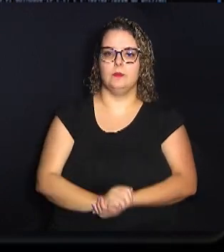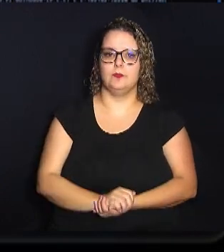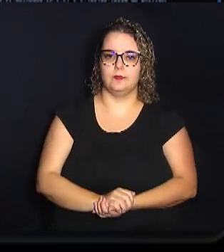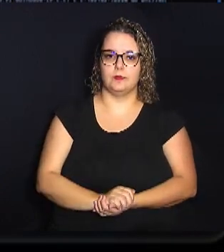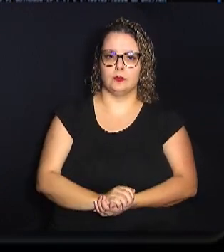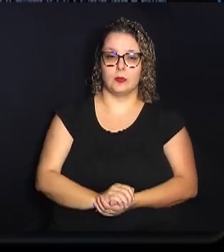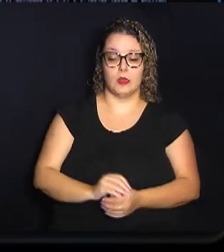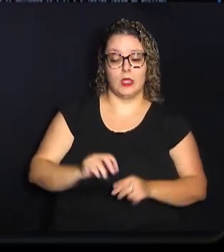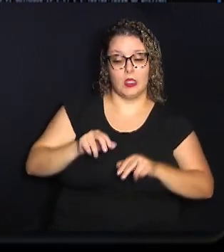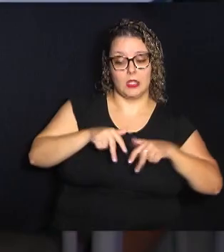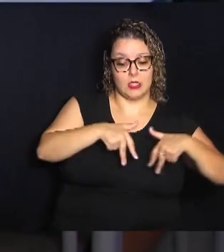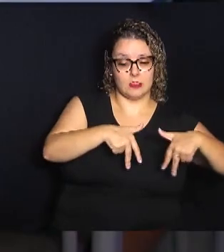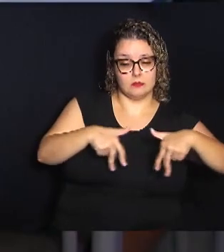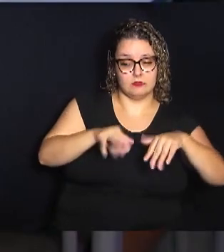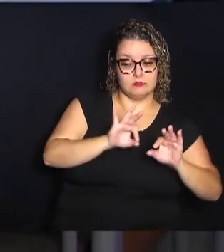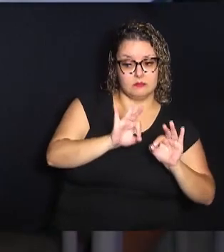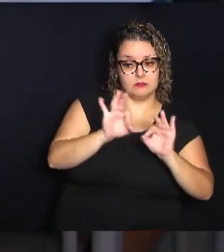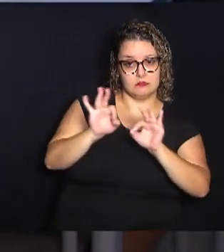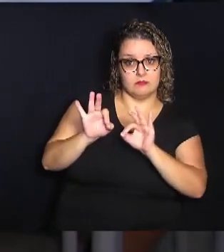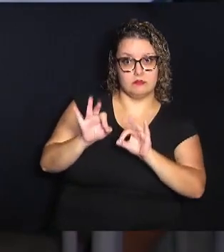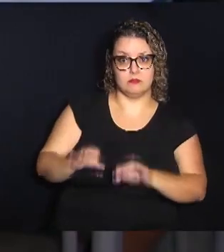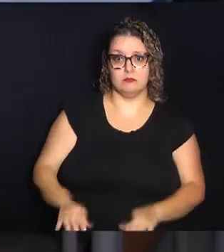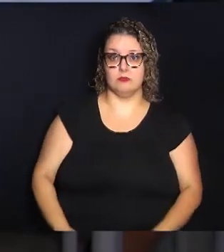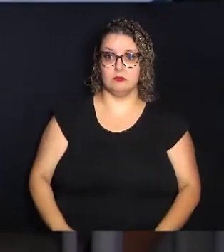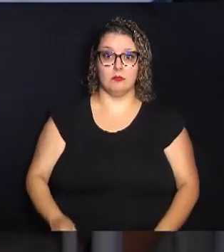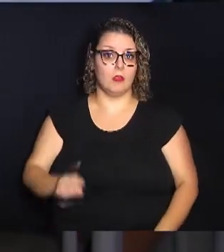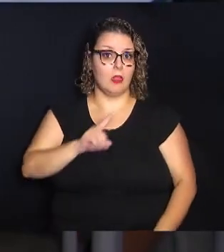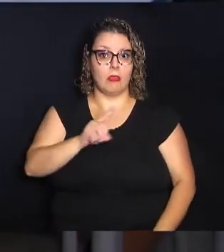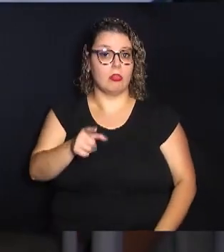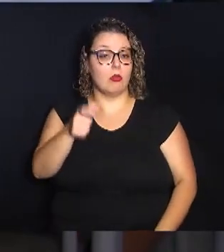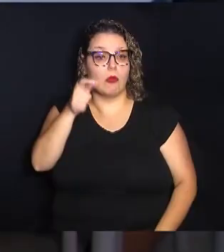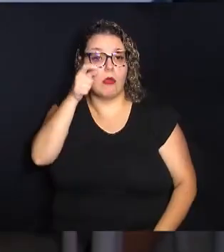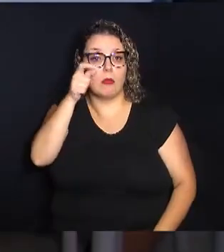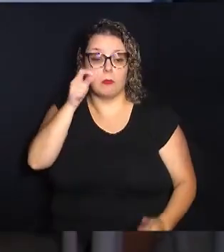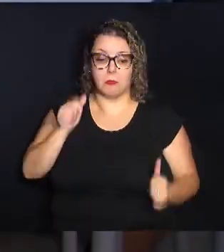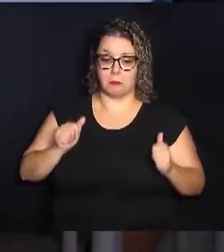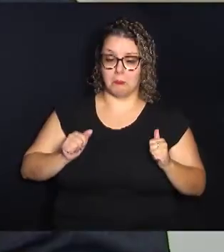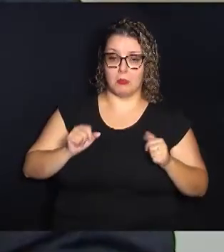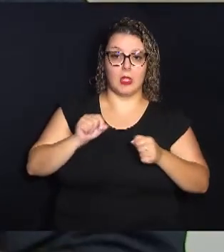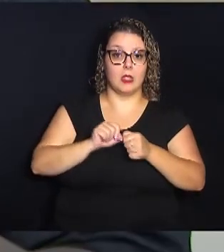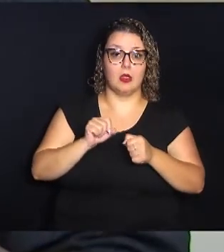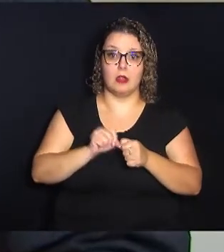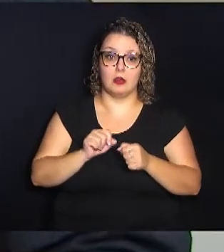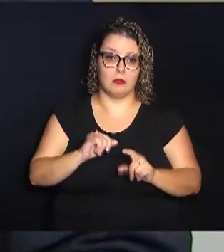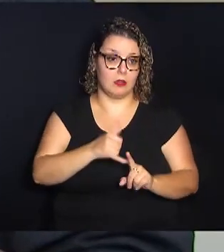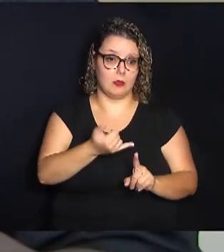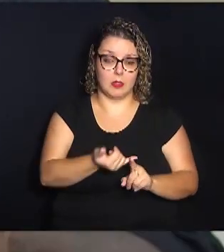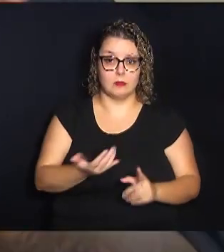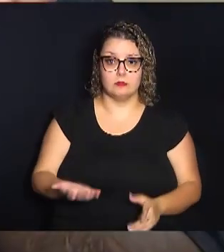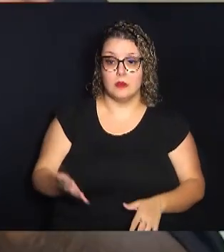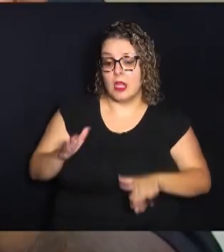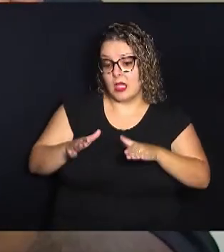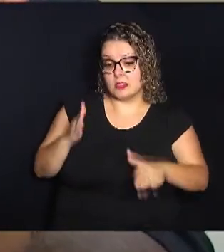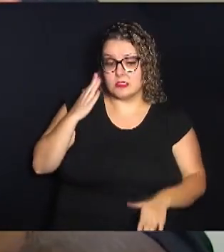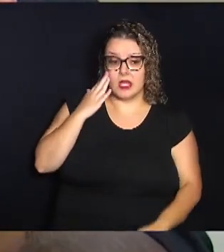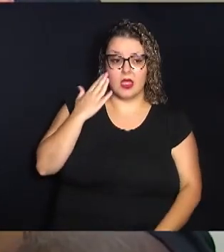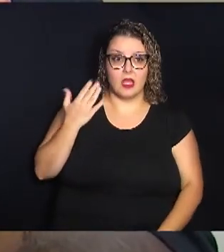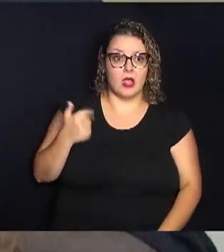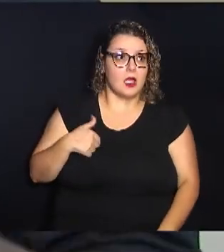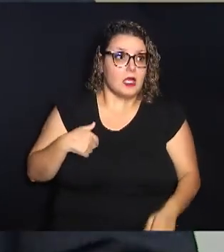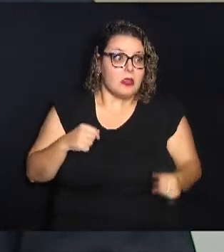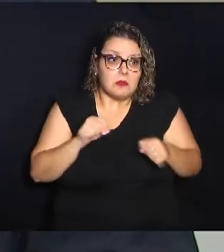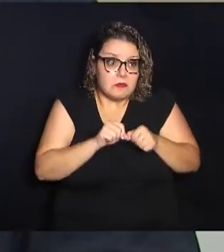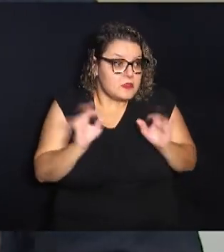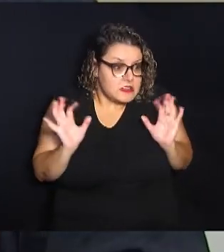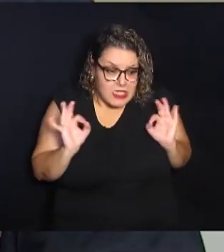espectador? A não ser um observador passivo e não fazer o burro. Muitas vezes ele entende assim, ah, mas eu não fiz nada.